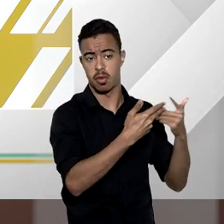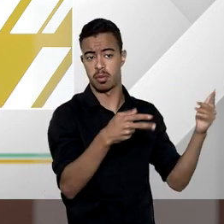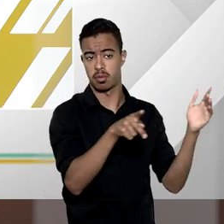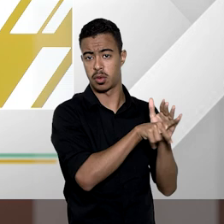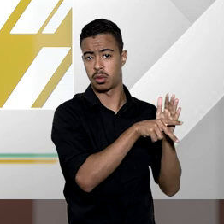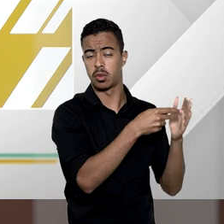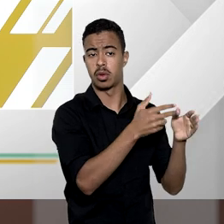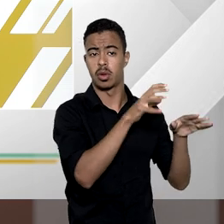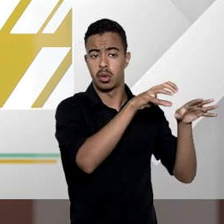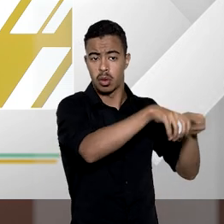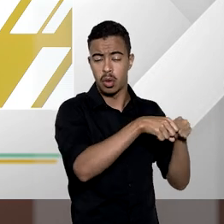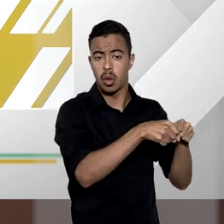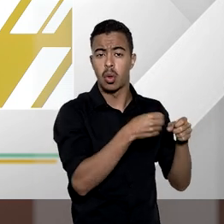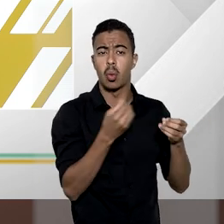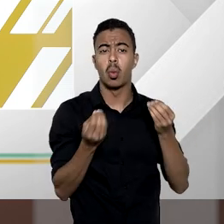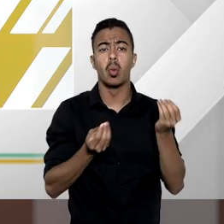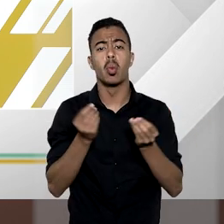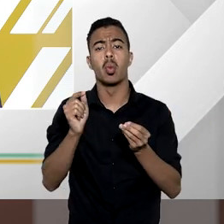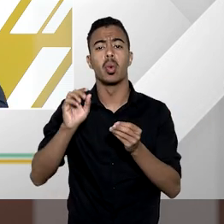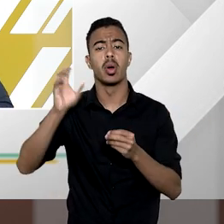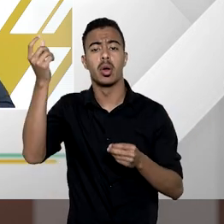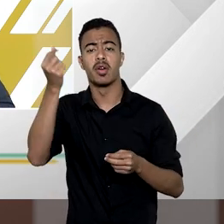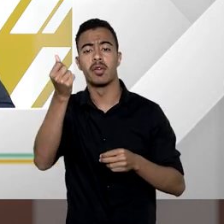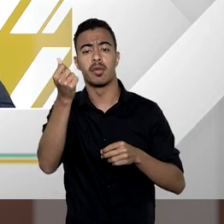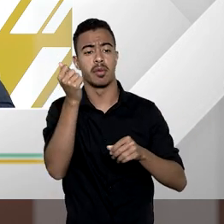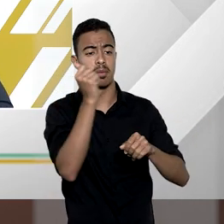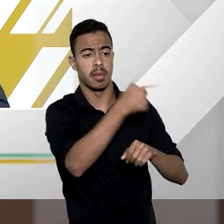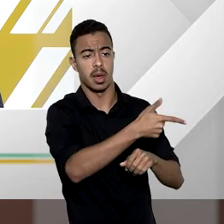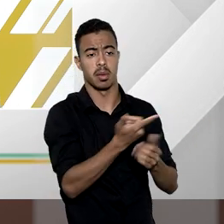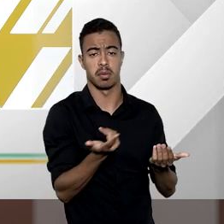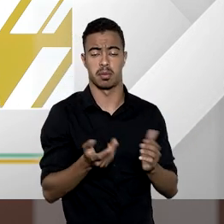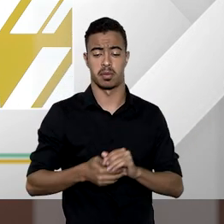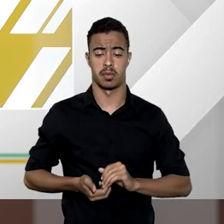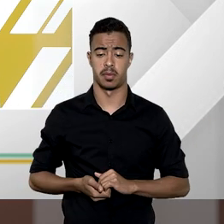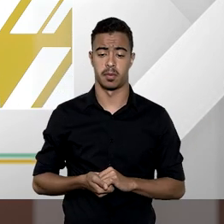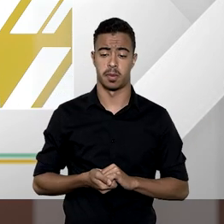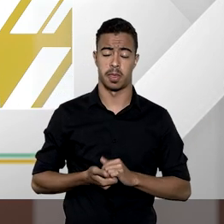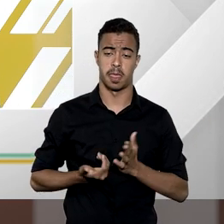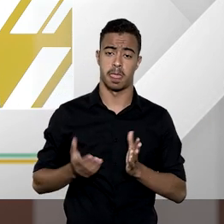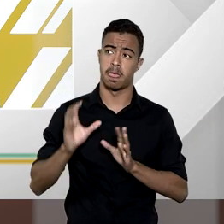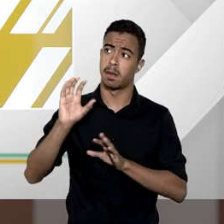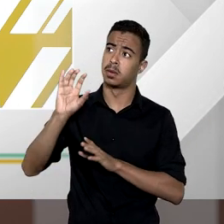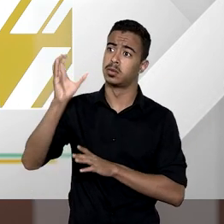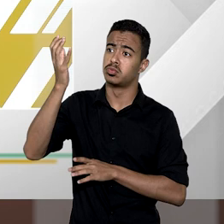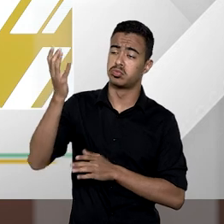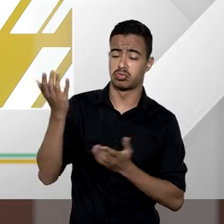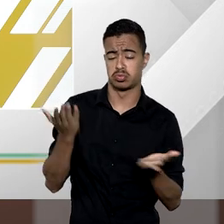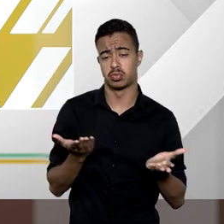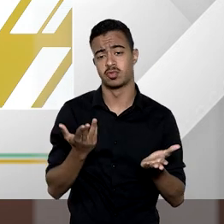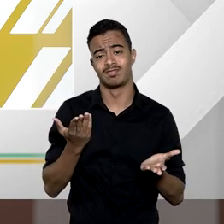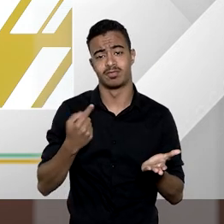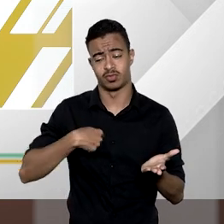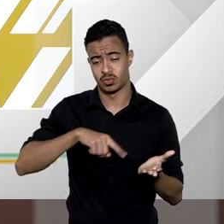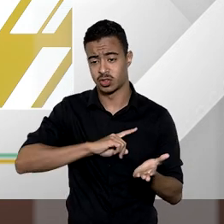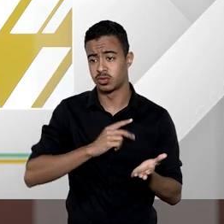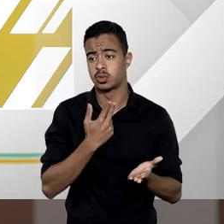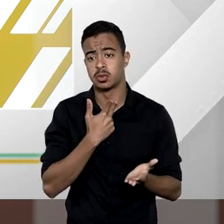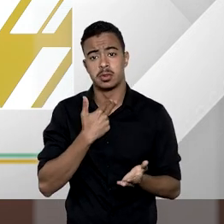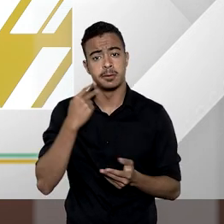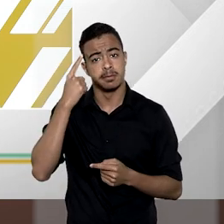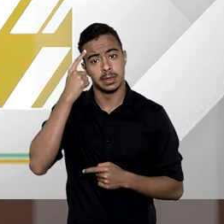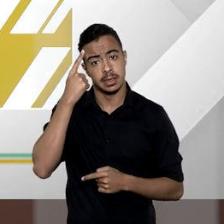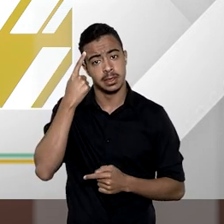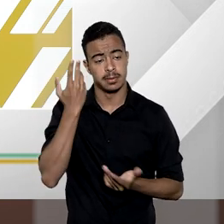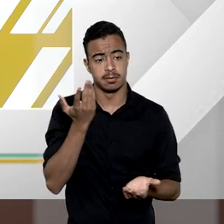do valor da indenização bem Tiago em situações como essas não se pode